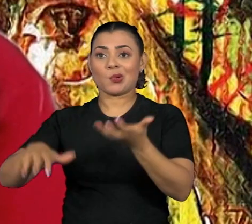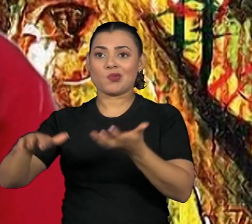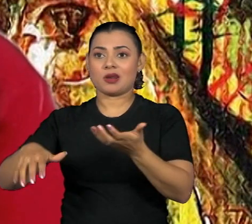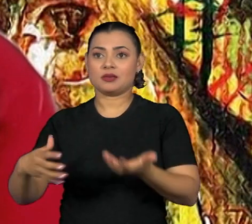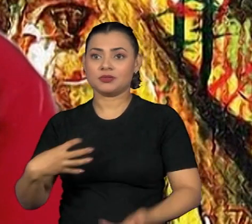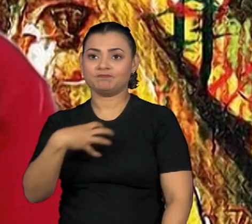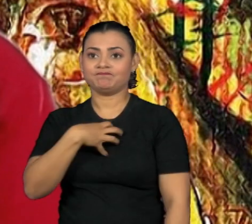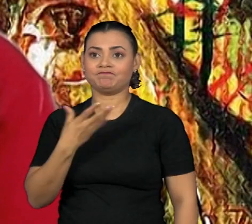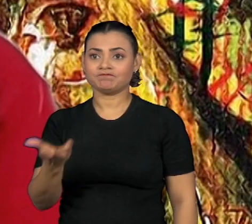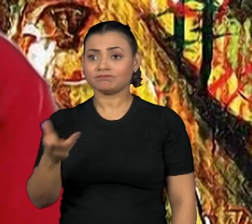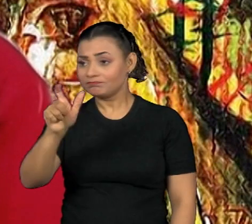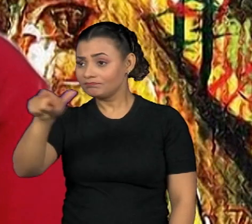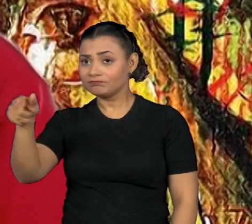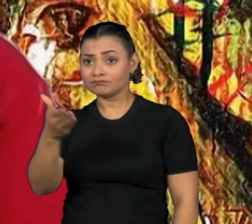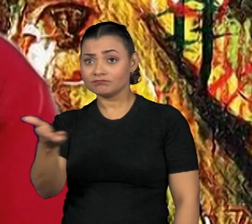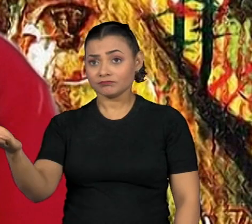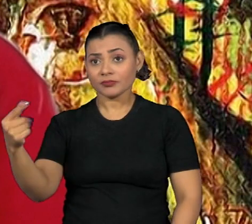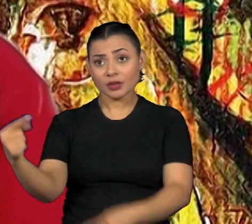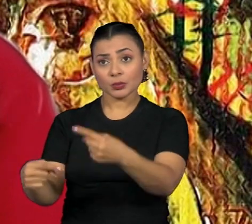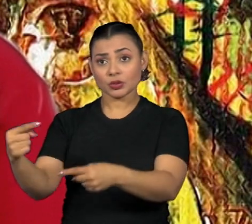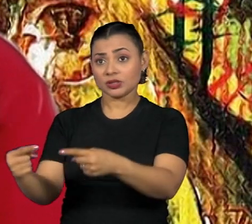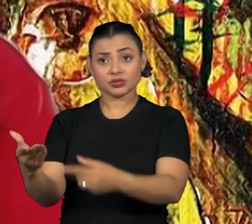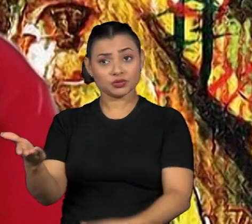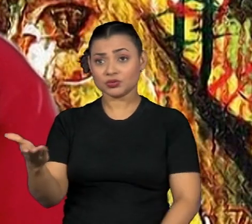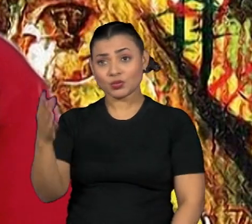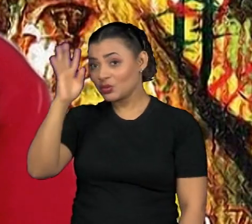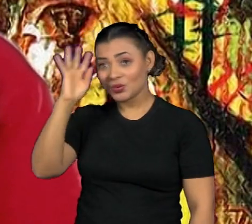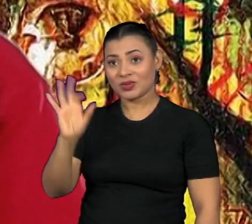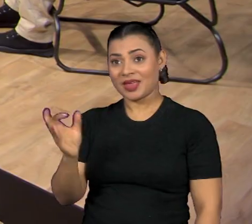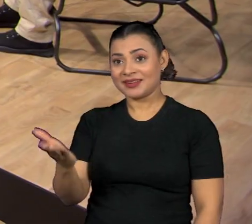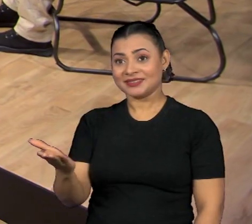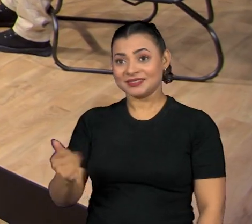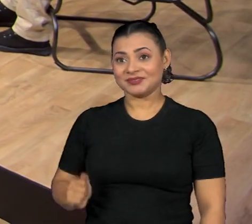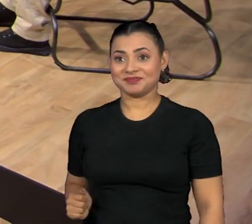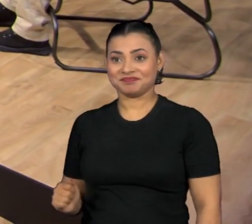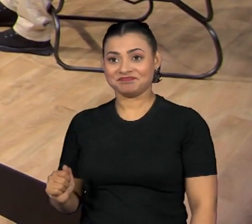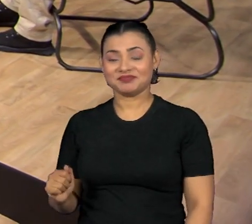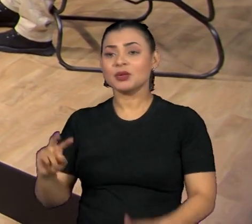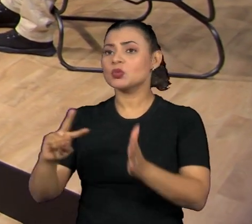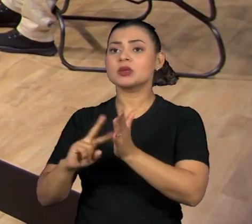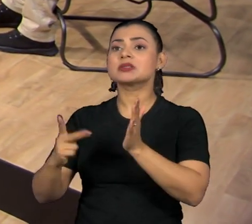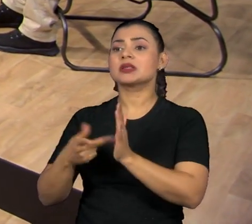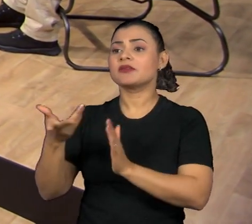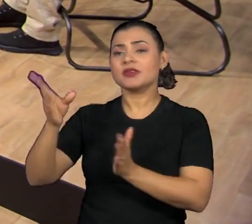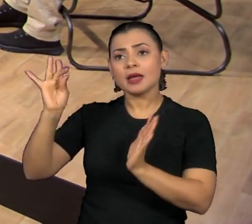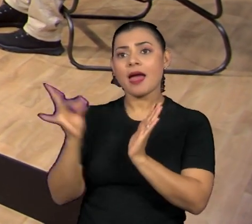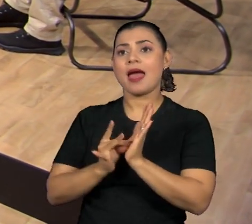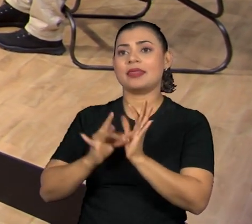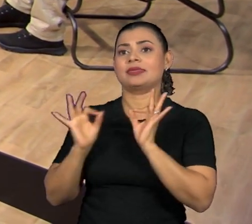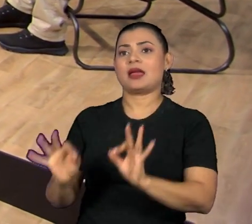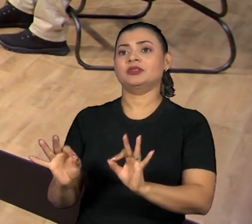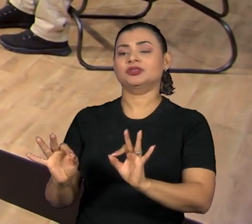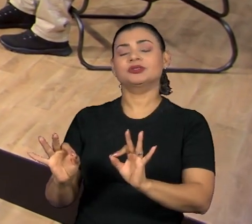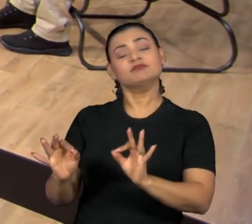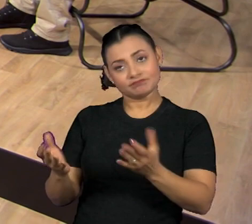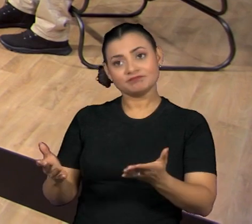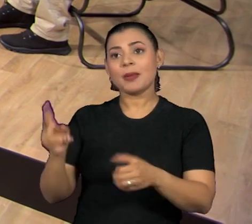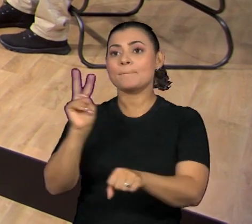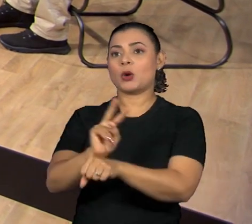Nacional, por pessoas, por políticos que realmente não entendem o que significa totalmente